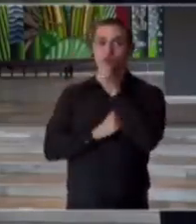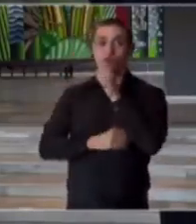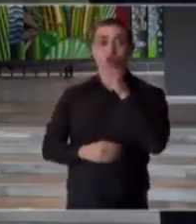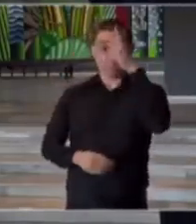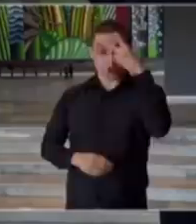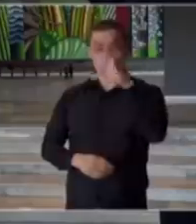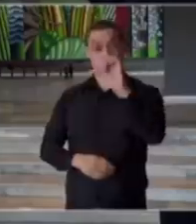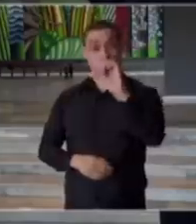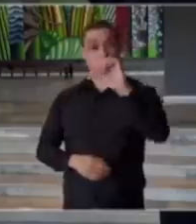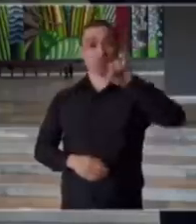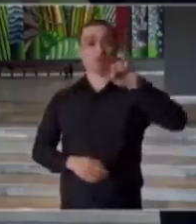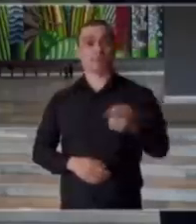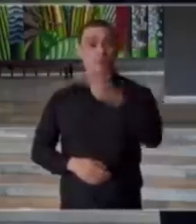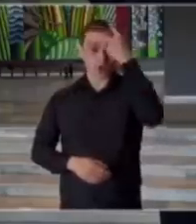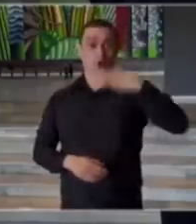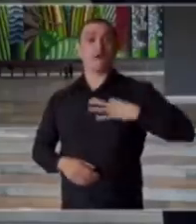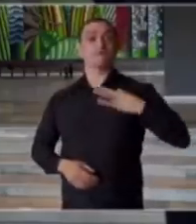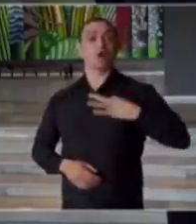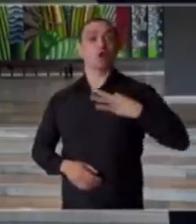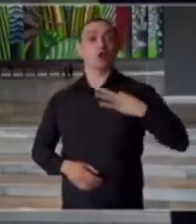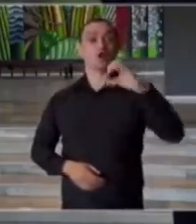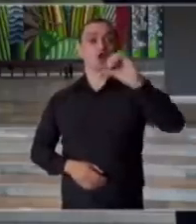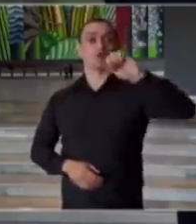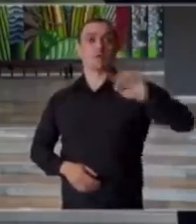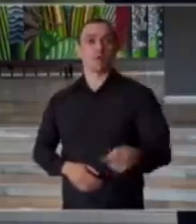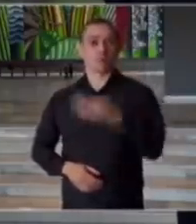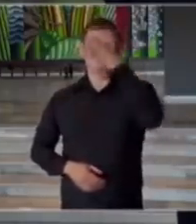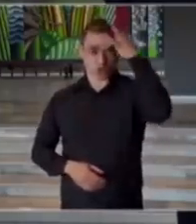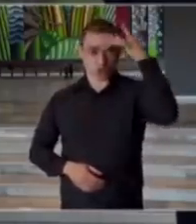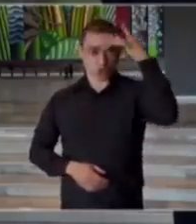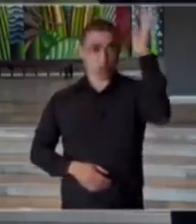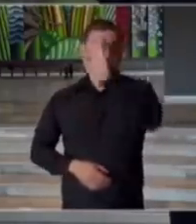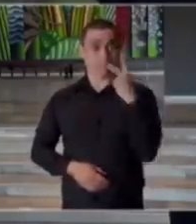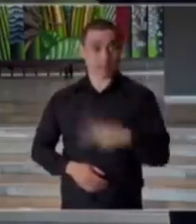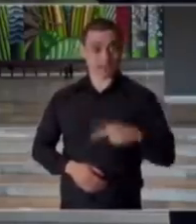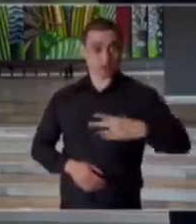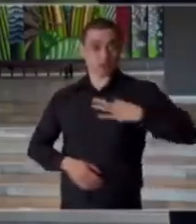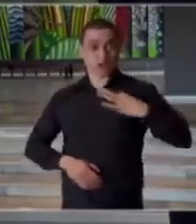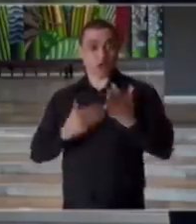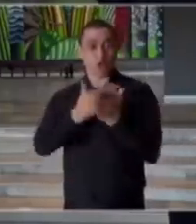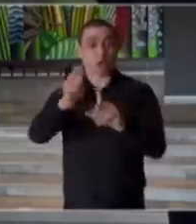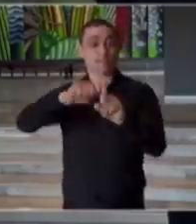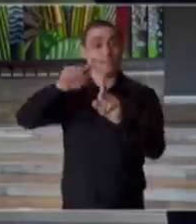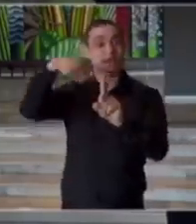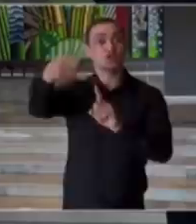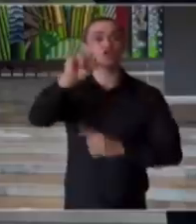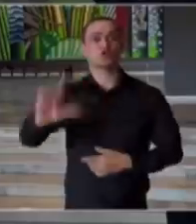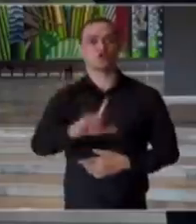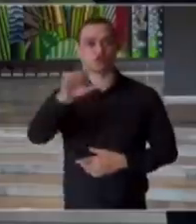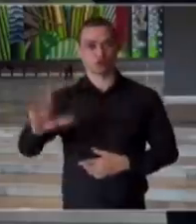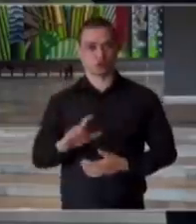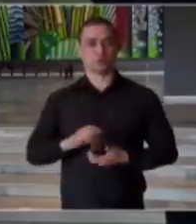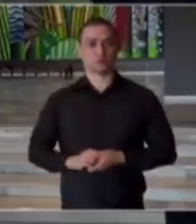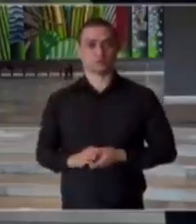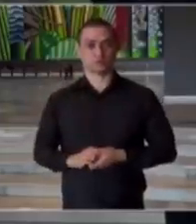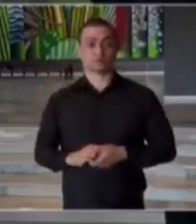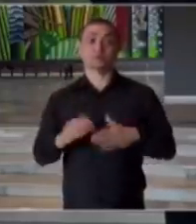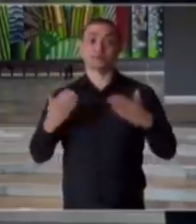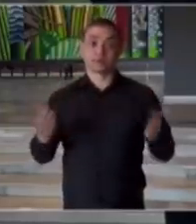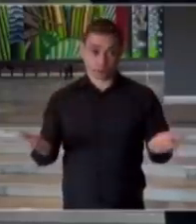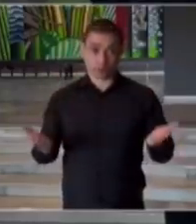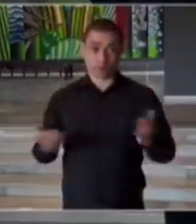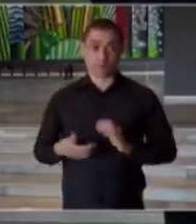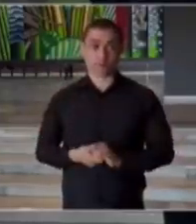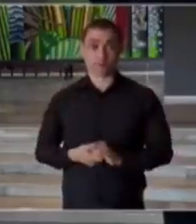9 mil voluntários brasileiros a partir do próximo mês de julho. Dentro, portanto,